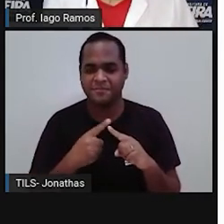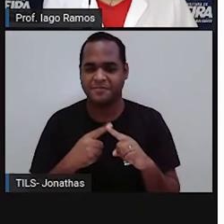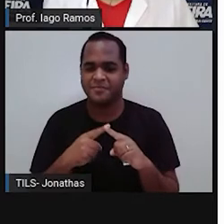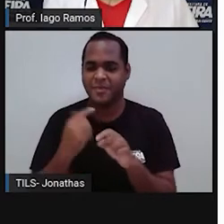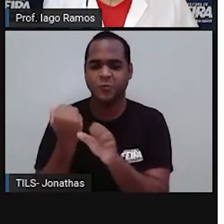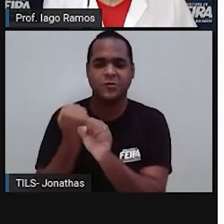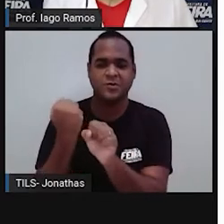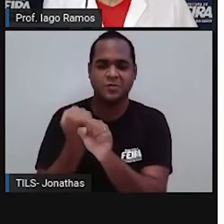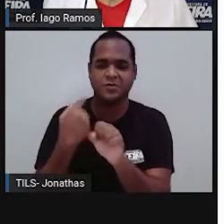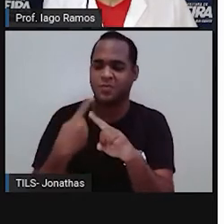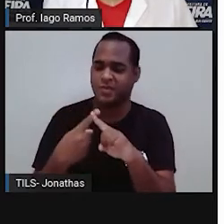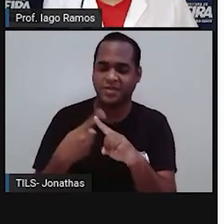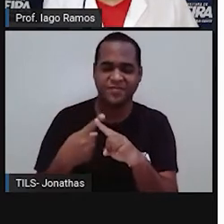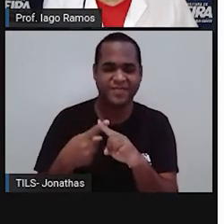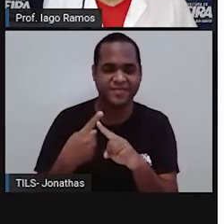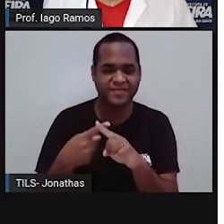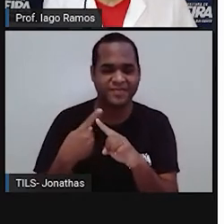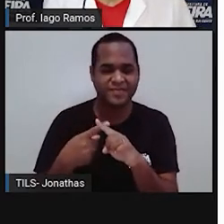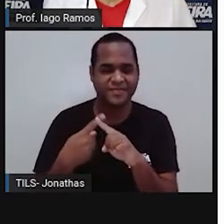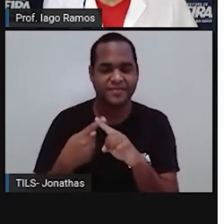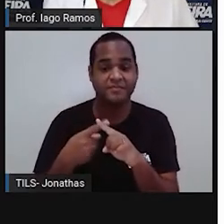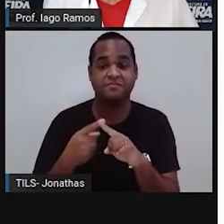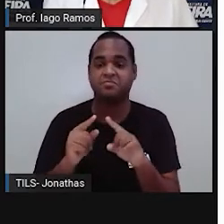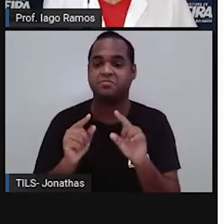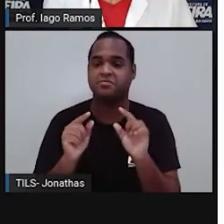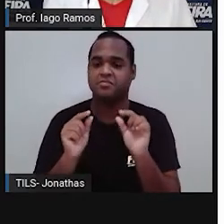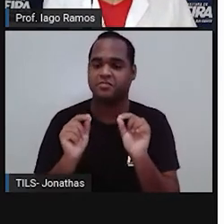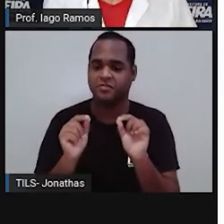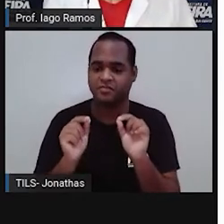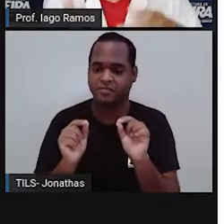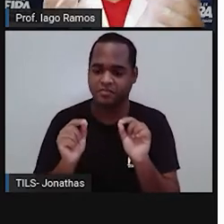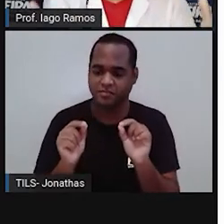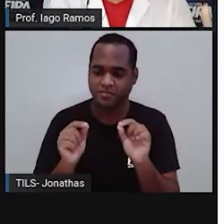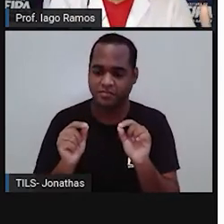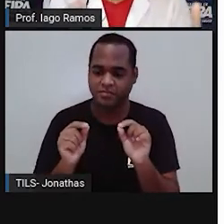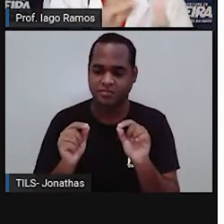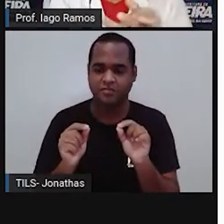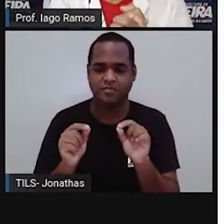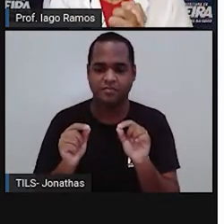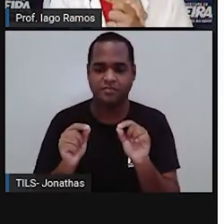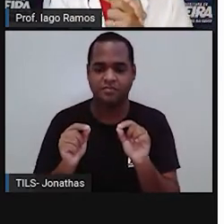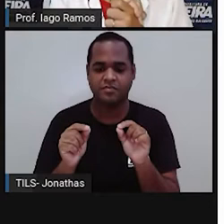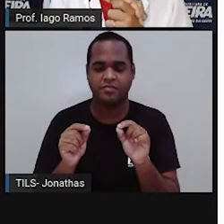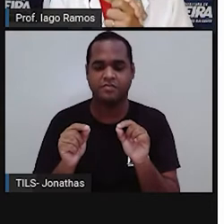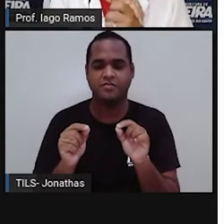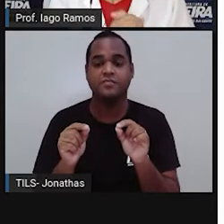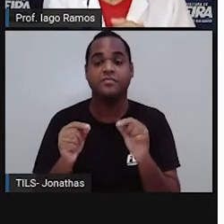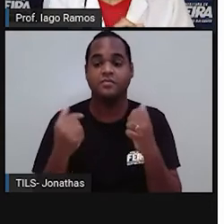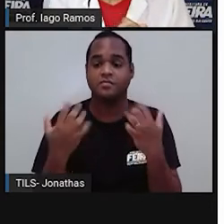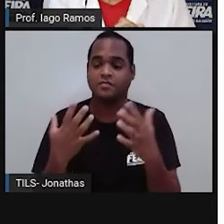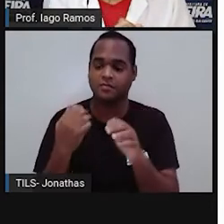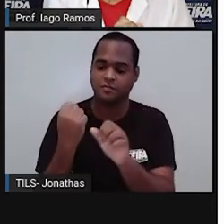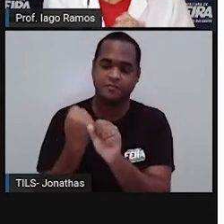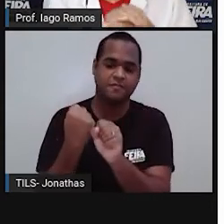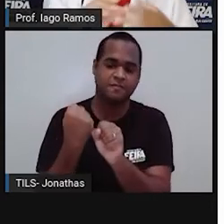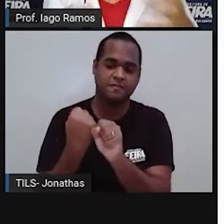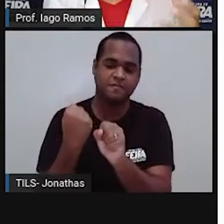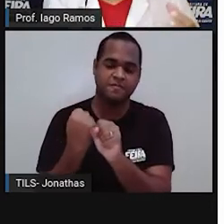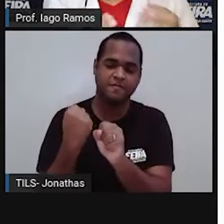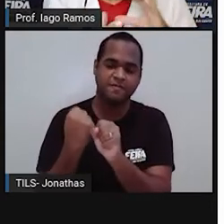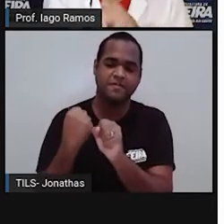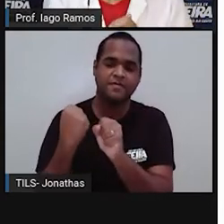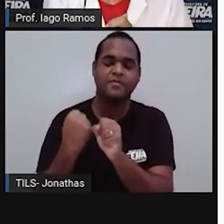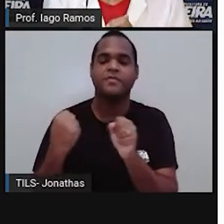construídas? Aliás, né, por que que essas construções têm o